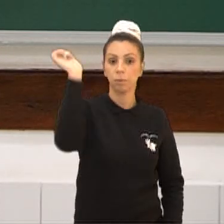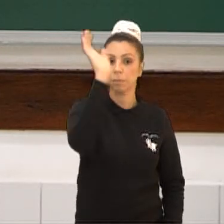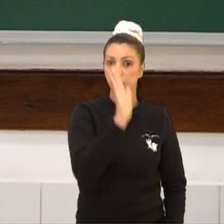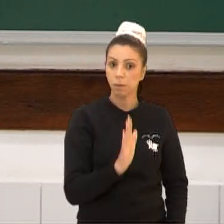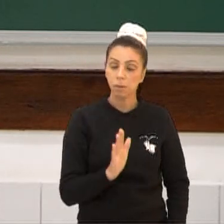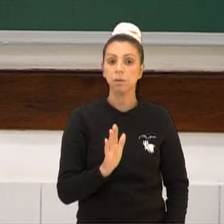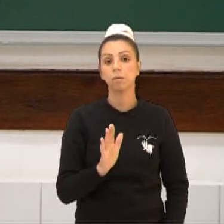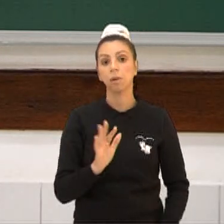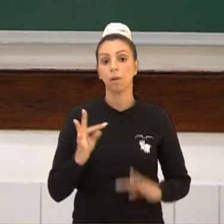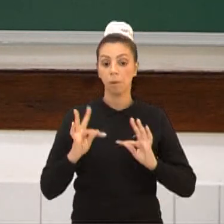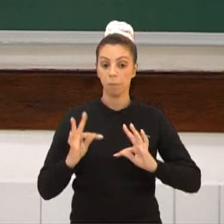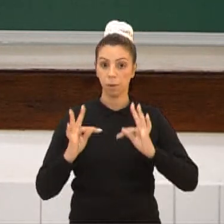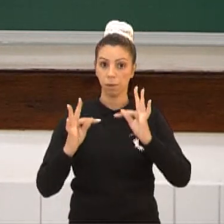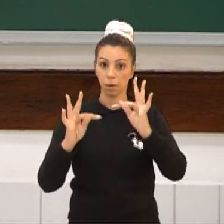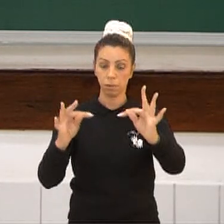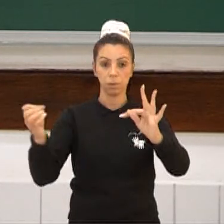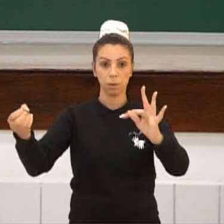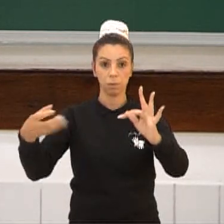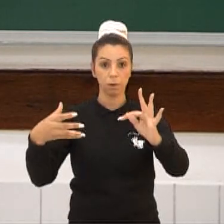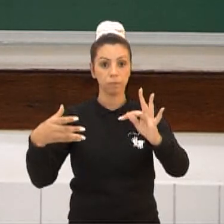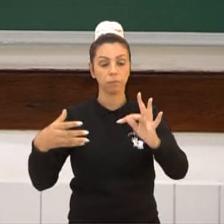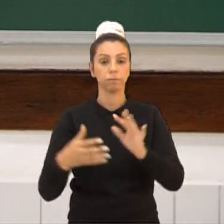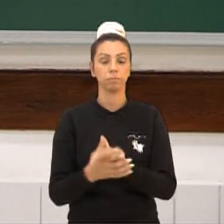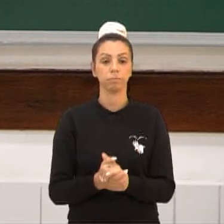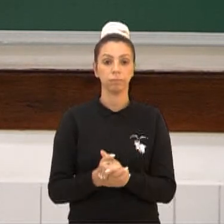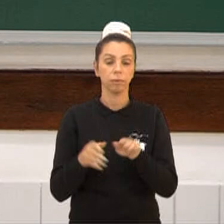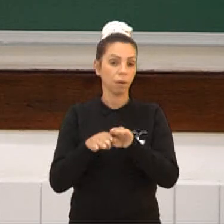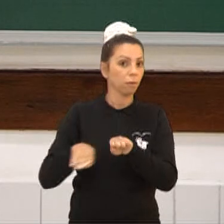tecnologia que está bastante acima daquilo que era conhecida.